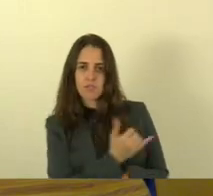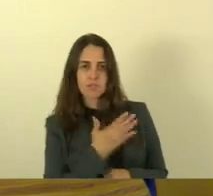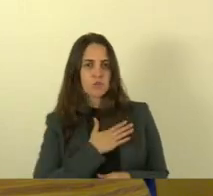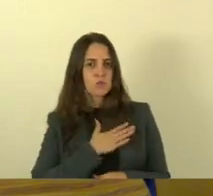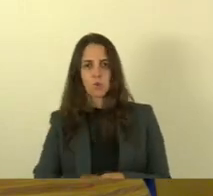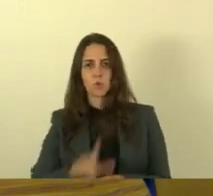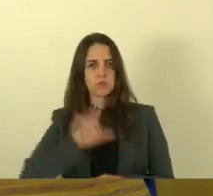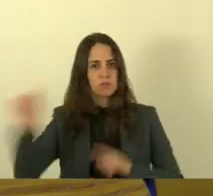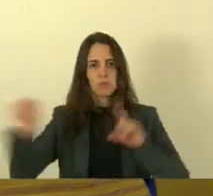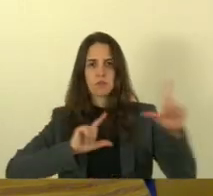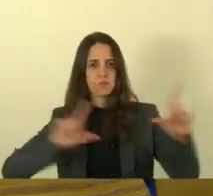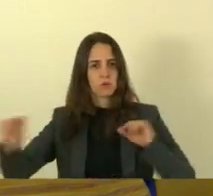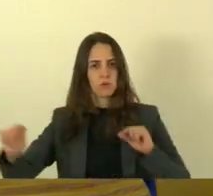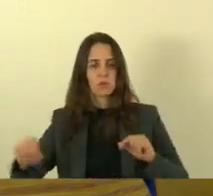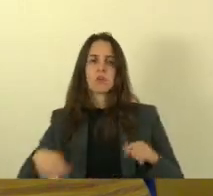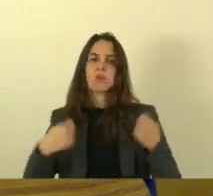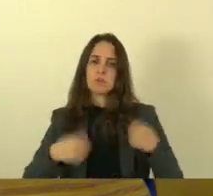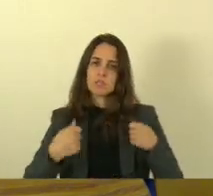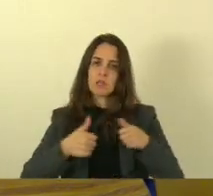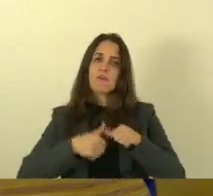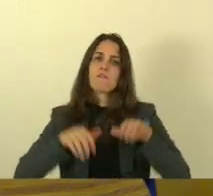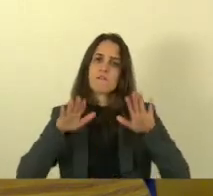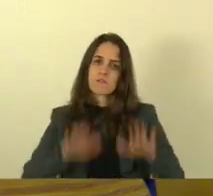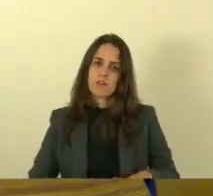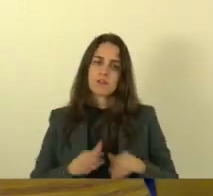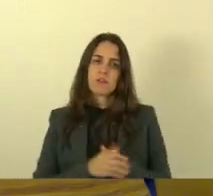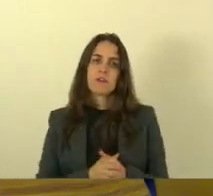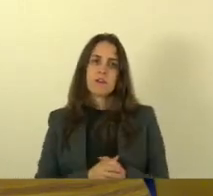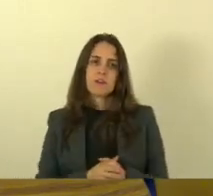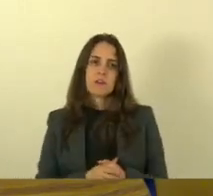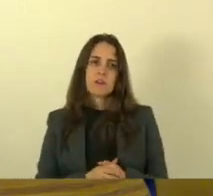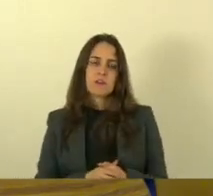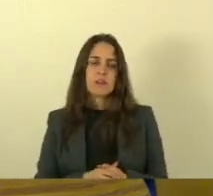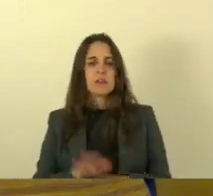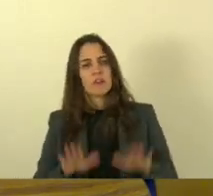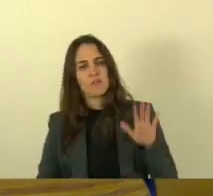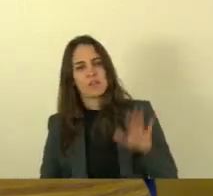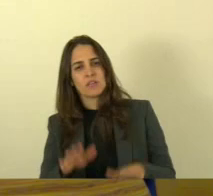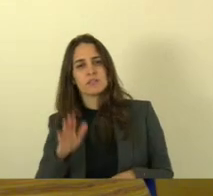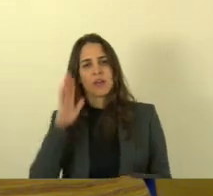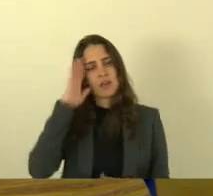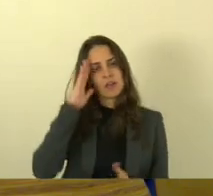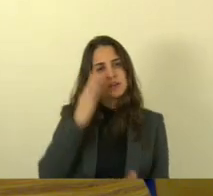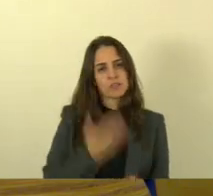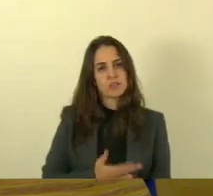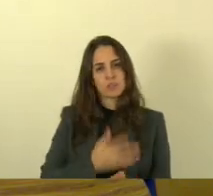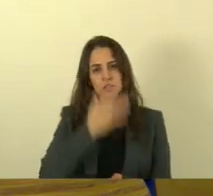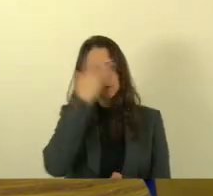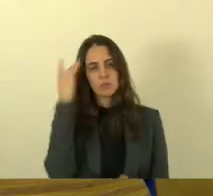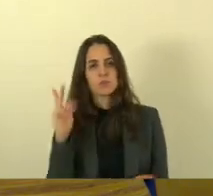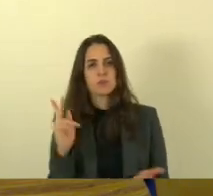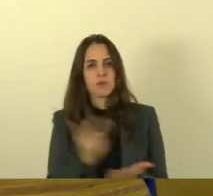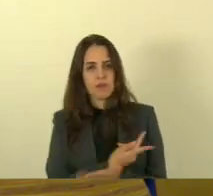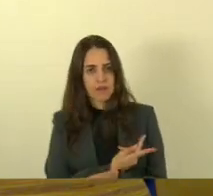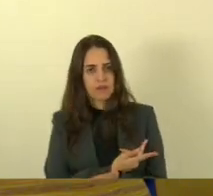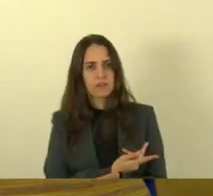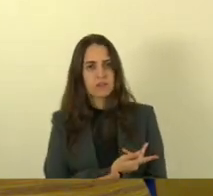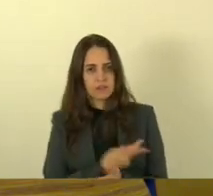gostei deles terem ido embora eles podiam ter ficado aí talvez eles estão acreditando em quem eles não deveriam acreditar